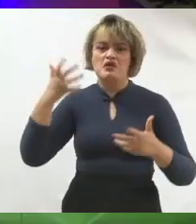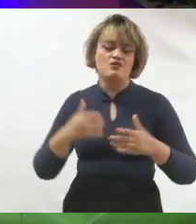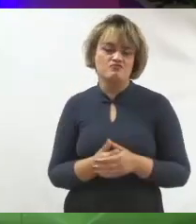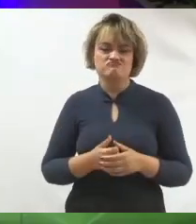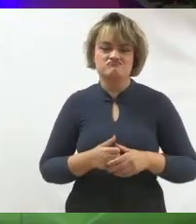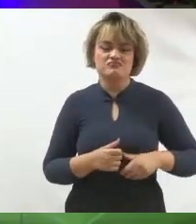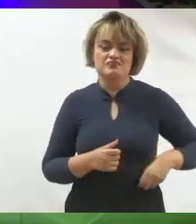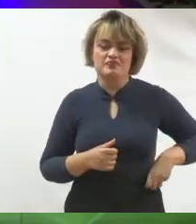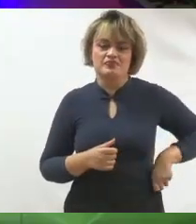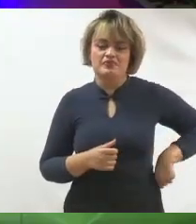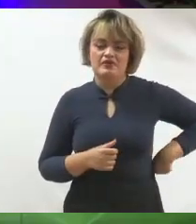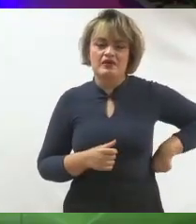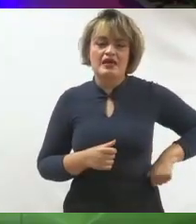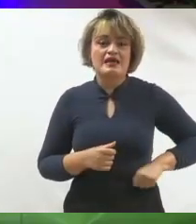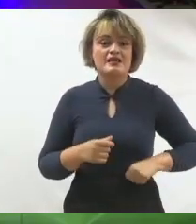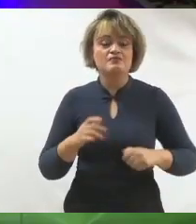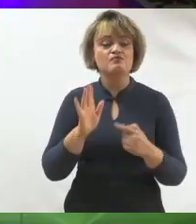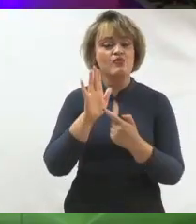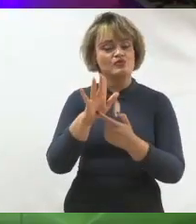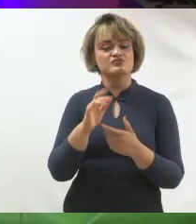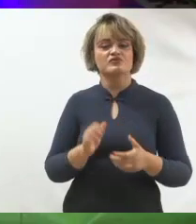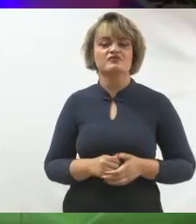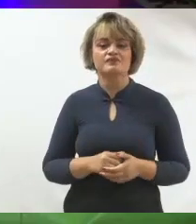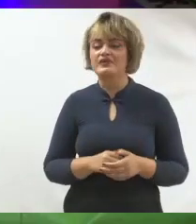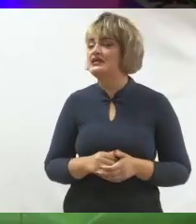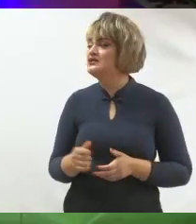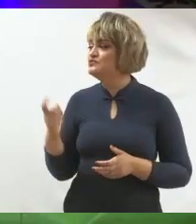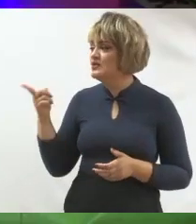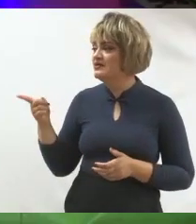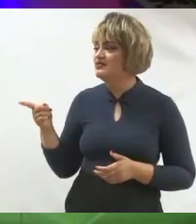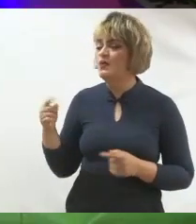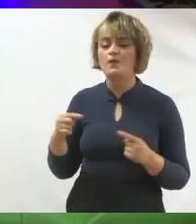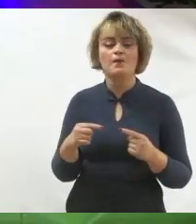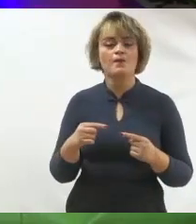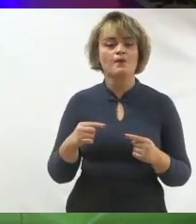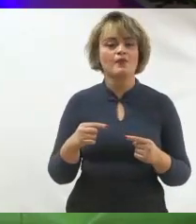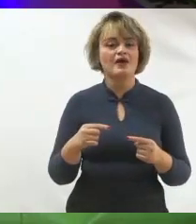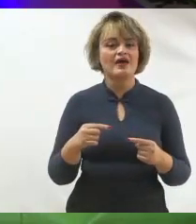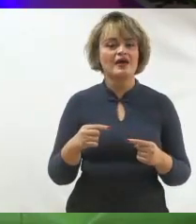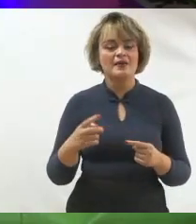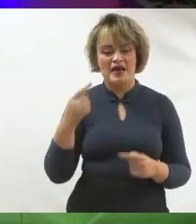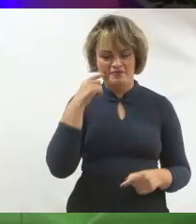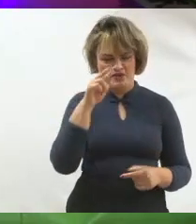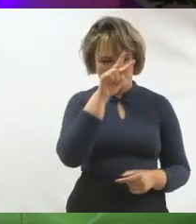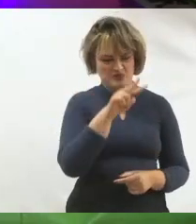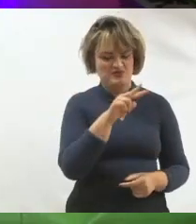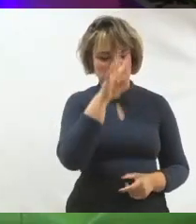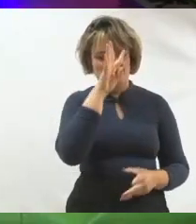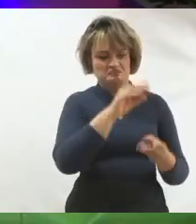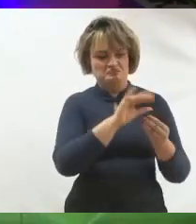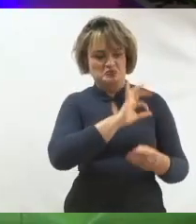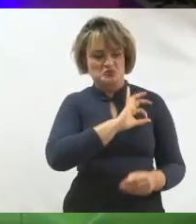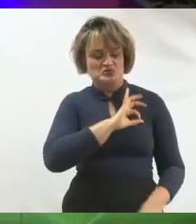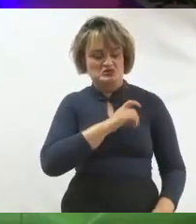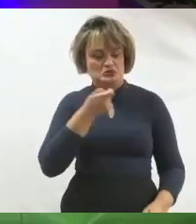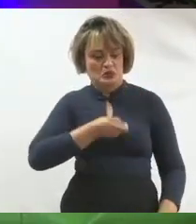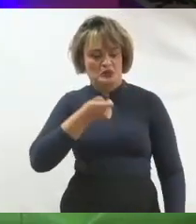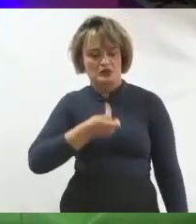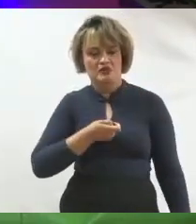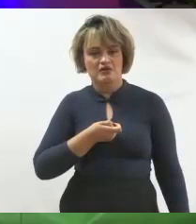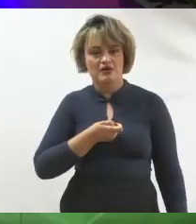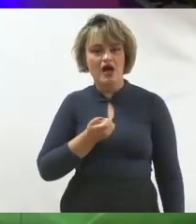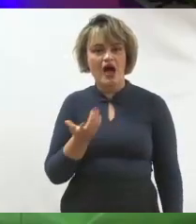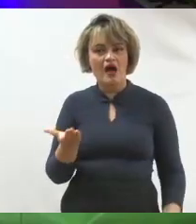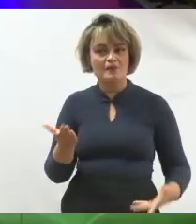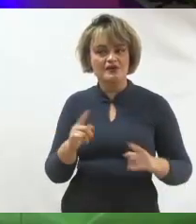que trouxe isso para a frente. Inclusive, isso entrando muito em conflito com a imagem que ele tinha como Tenente da Polícia Militar,